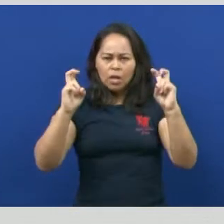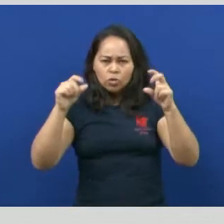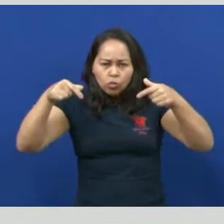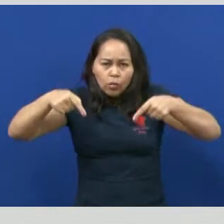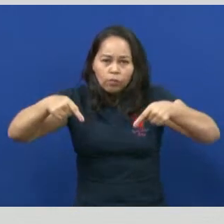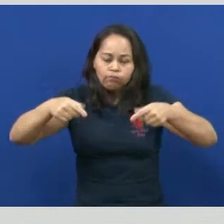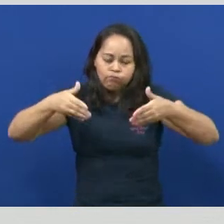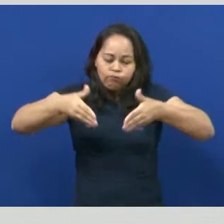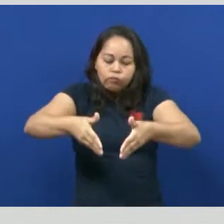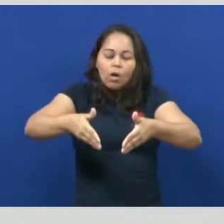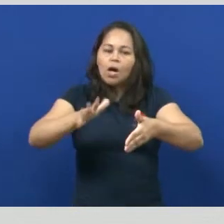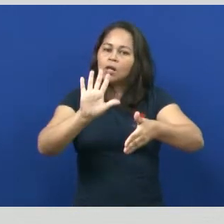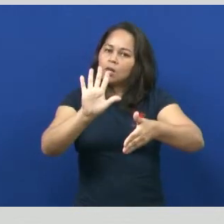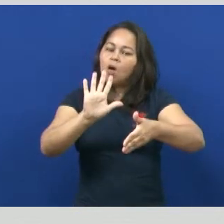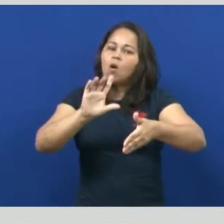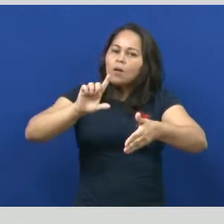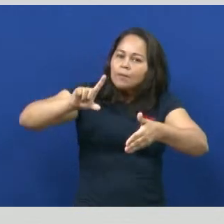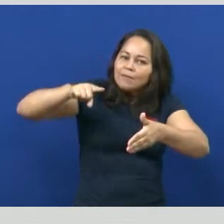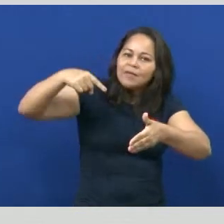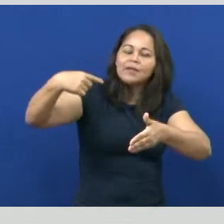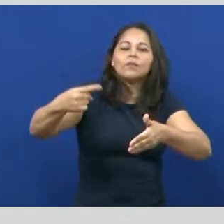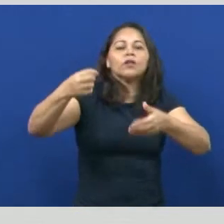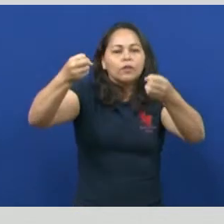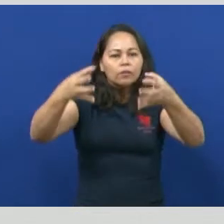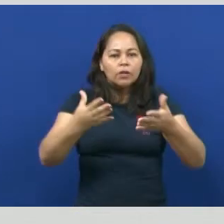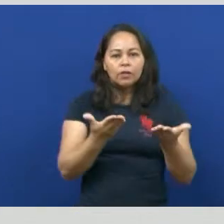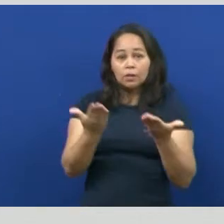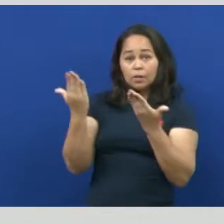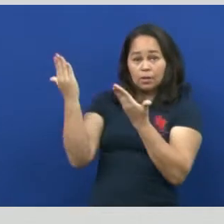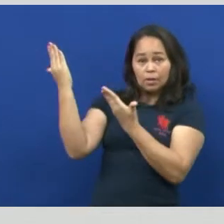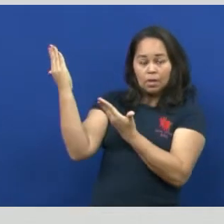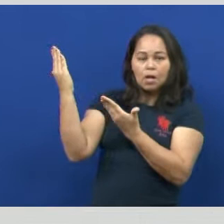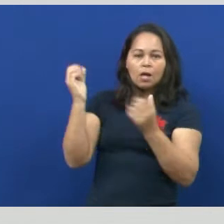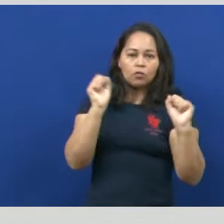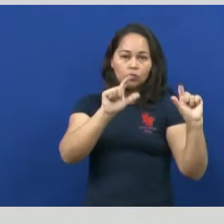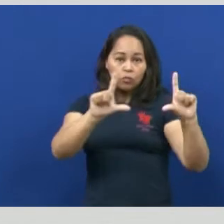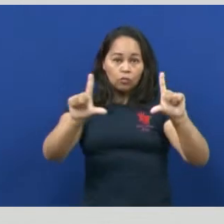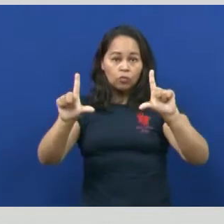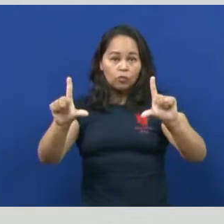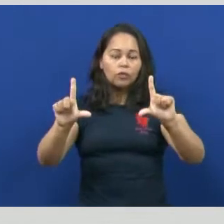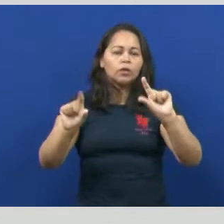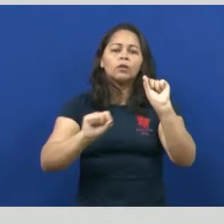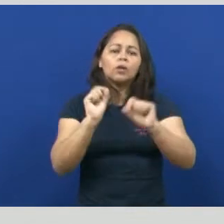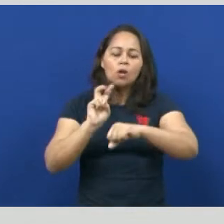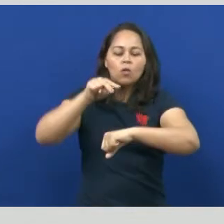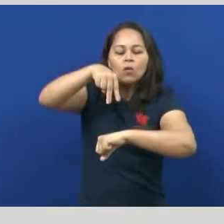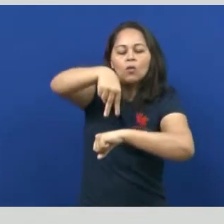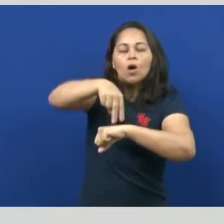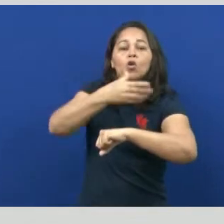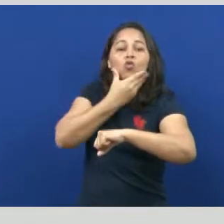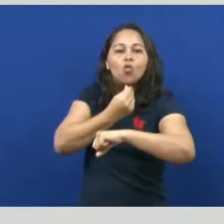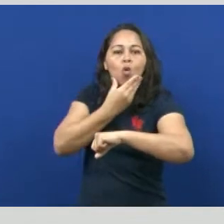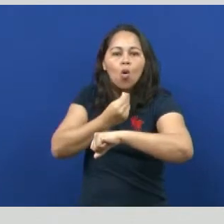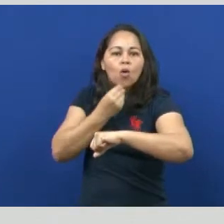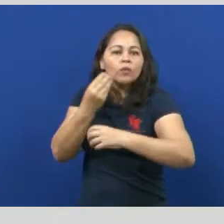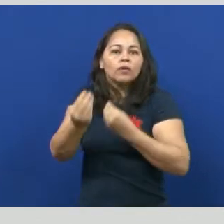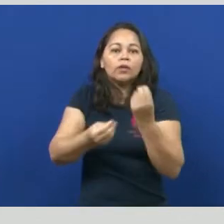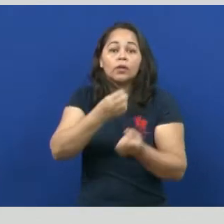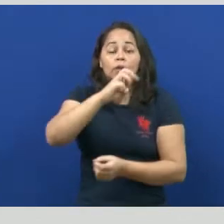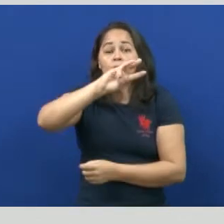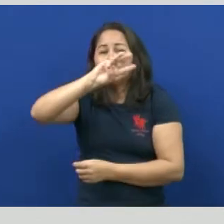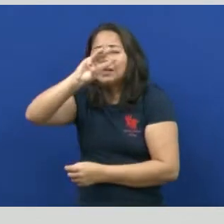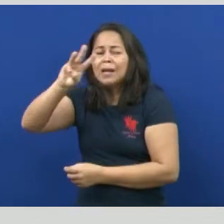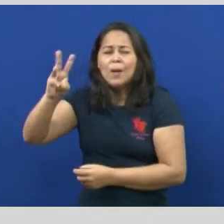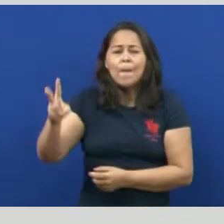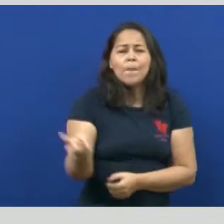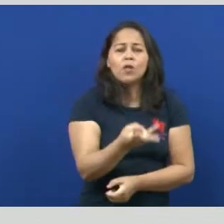entrar nessa discussão, mas a gente tem aí o paleolítico, esse período onde o homem surge. Esse período, ele tem mais ou menos três milhões